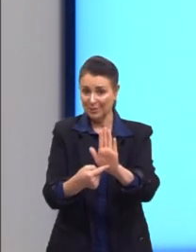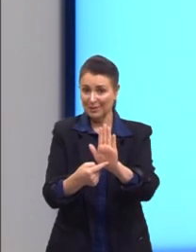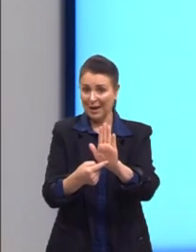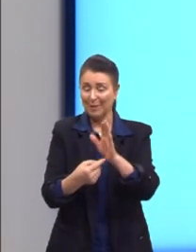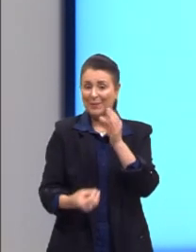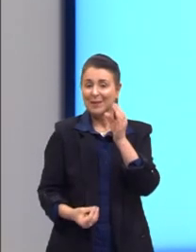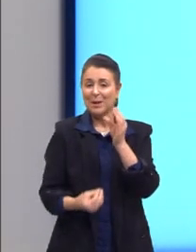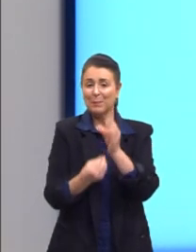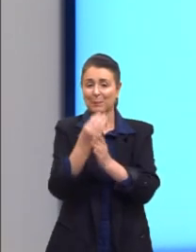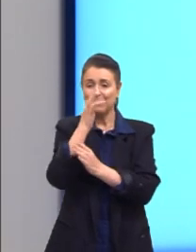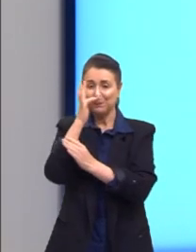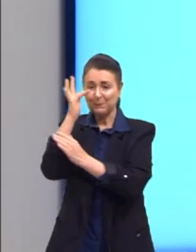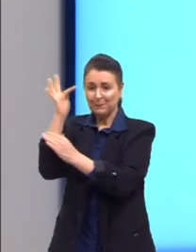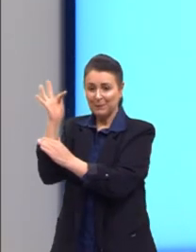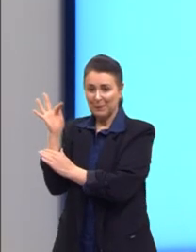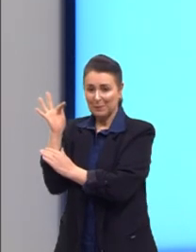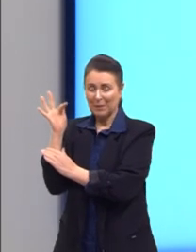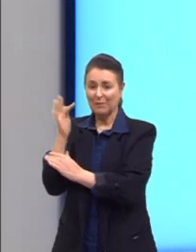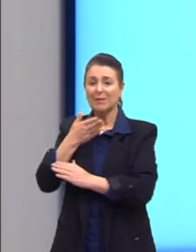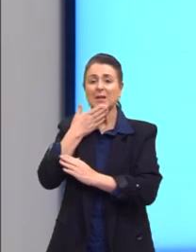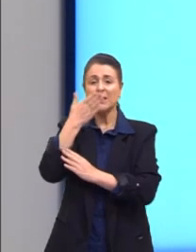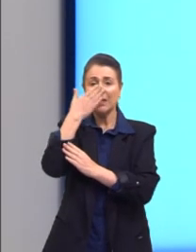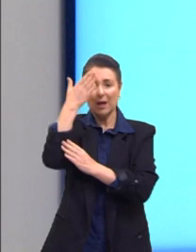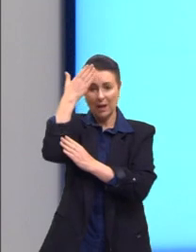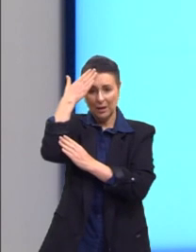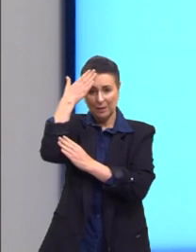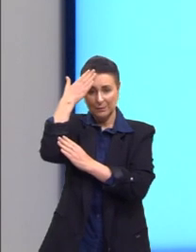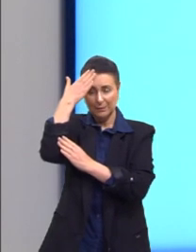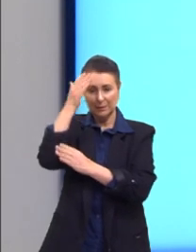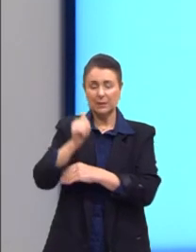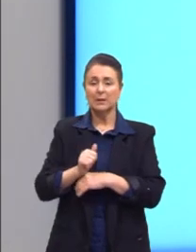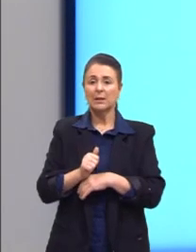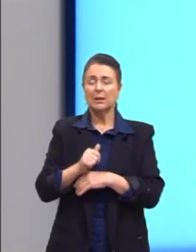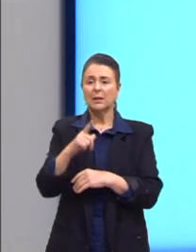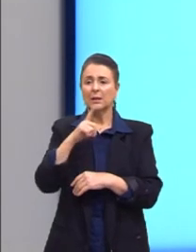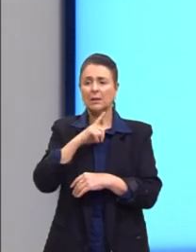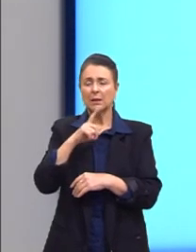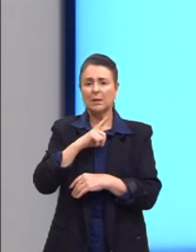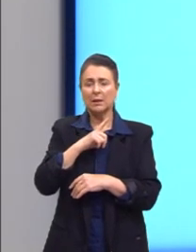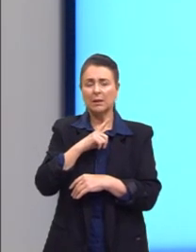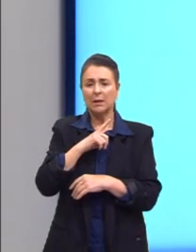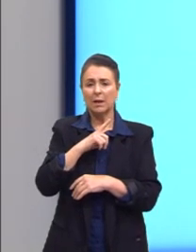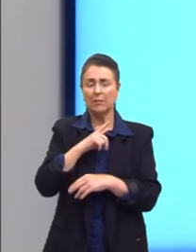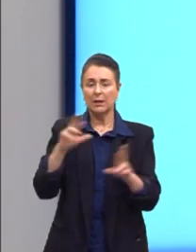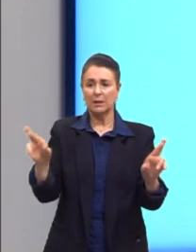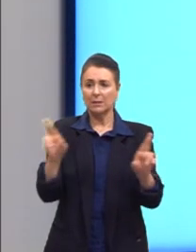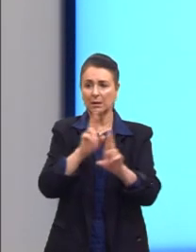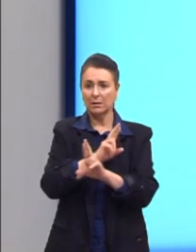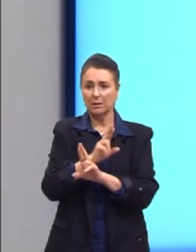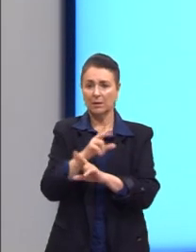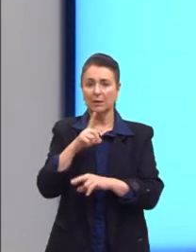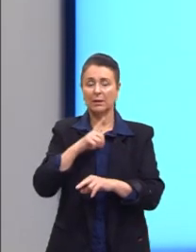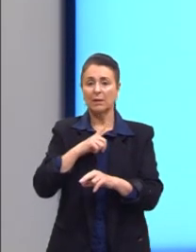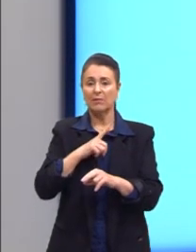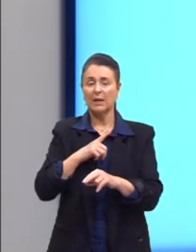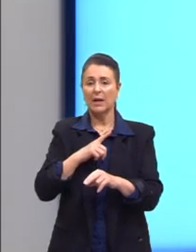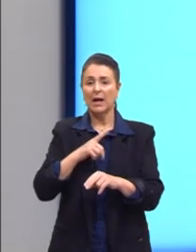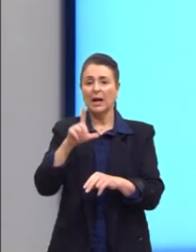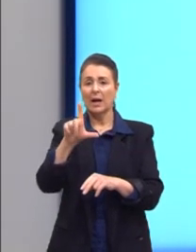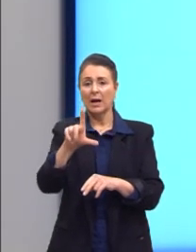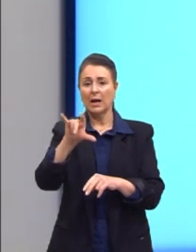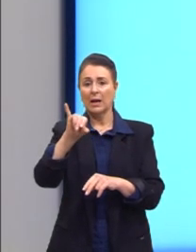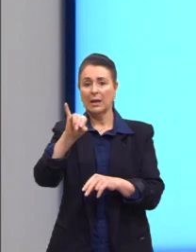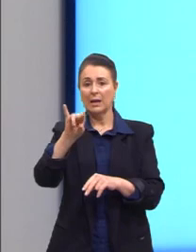Árabe, o que aconteceu, basicamente, dentro dessa relação. A Líbia, o Mar